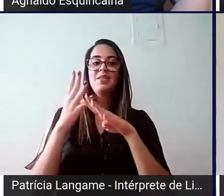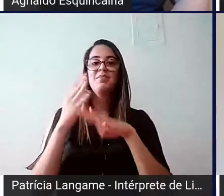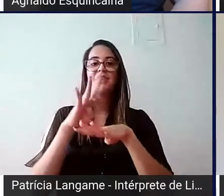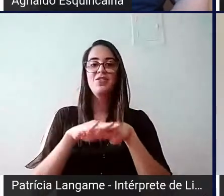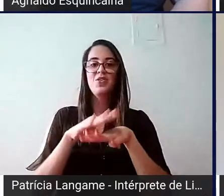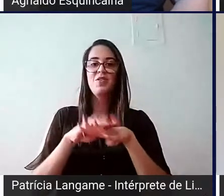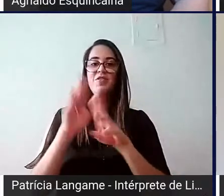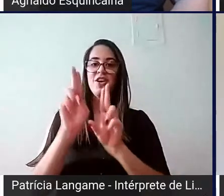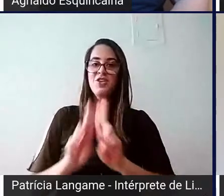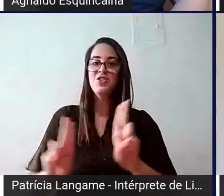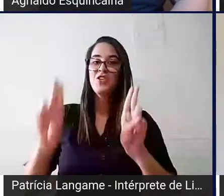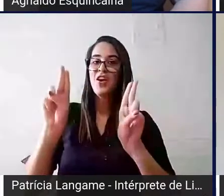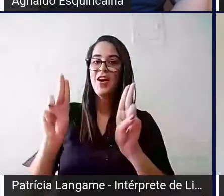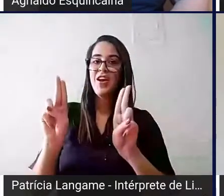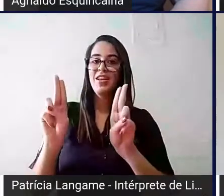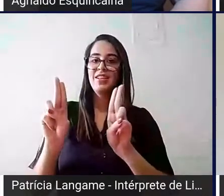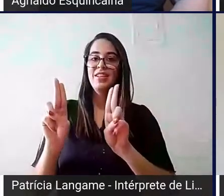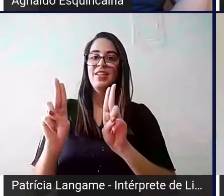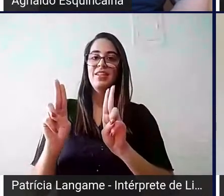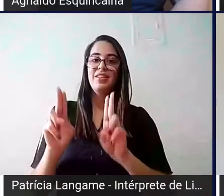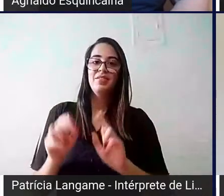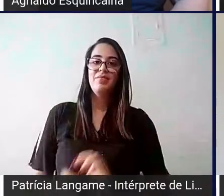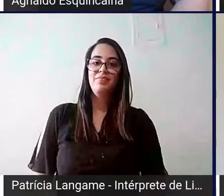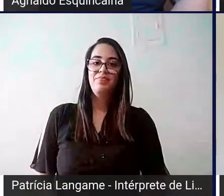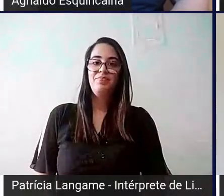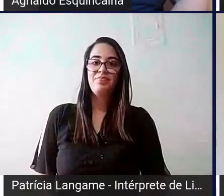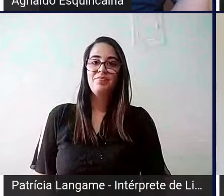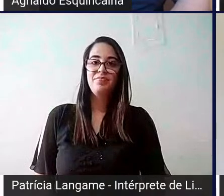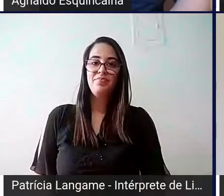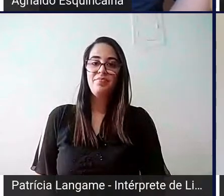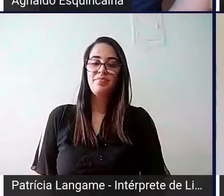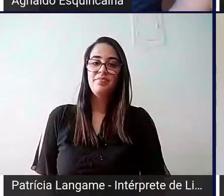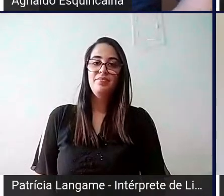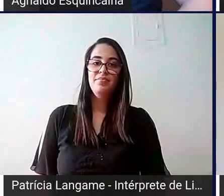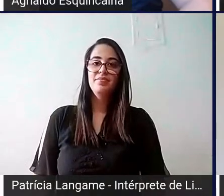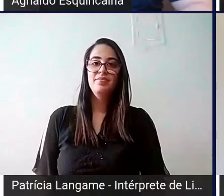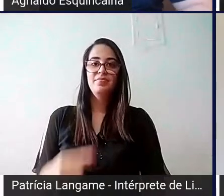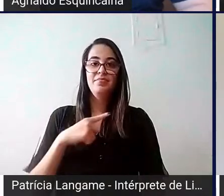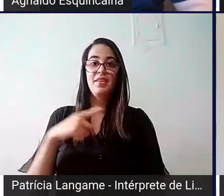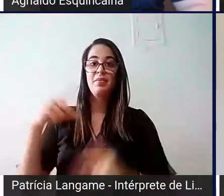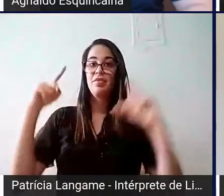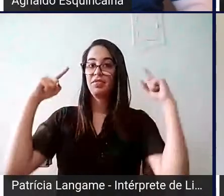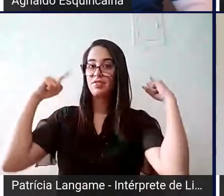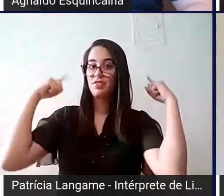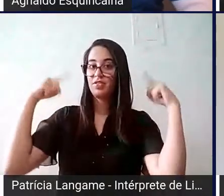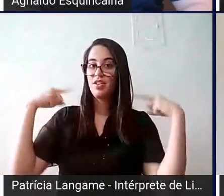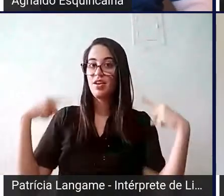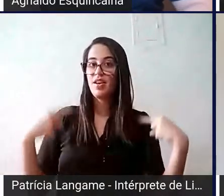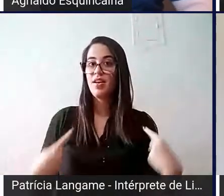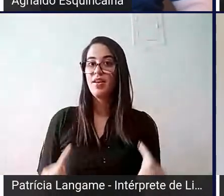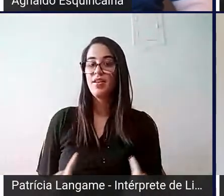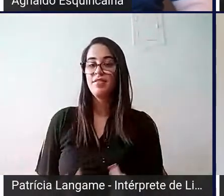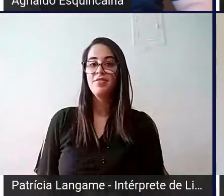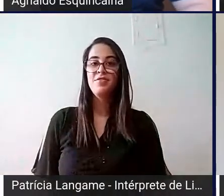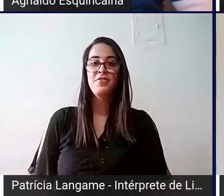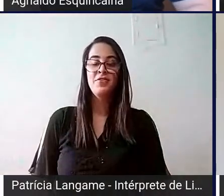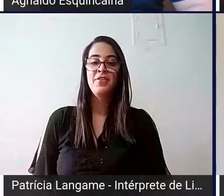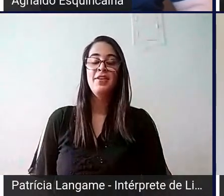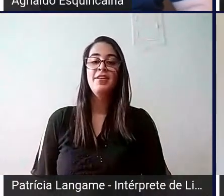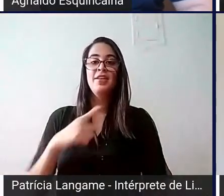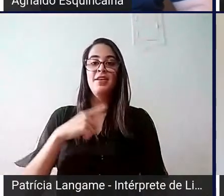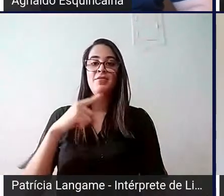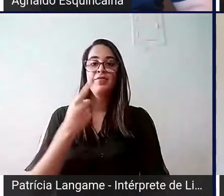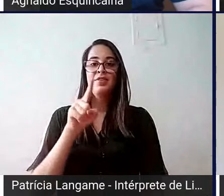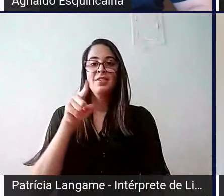eu sou parda, tenho cabelos cacheados, longos e castanhos, tenho 1,57m, 1